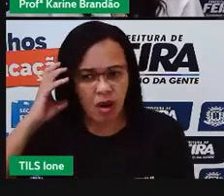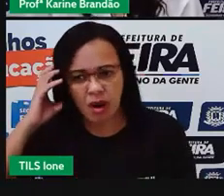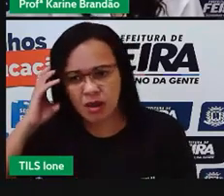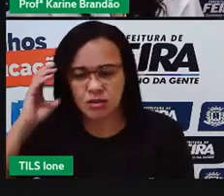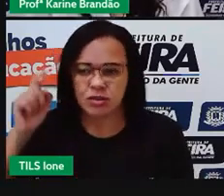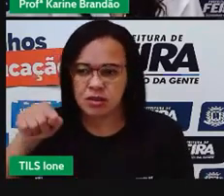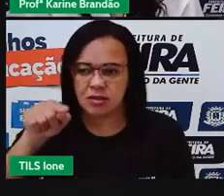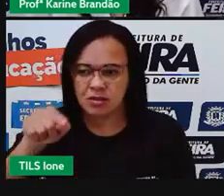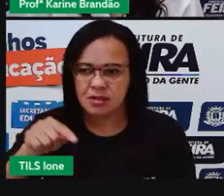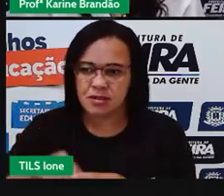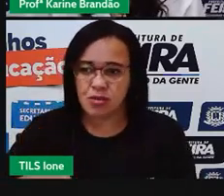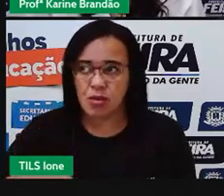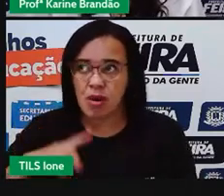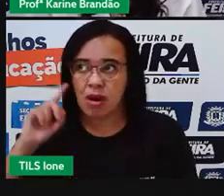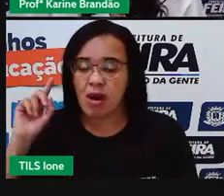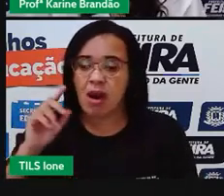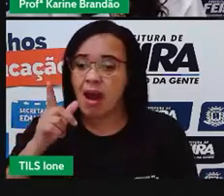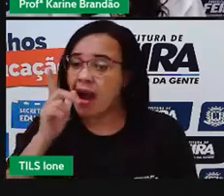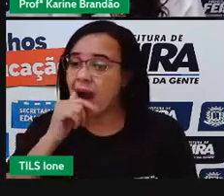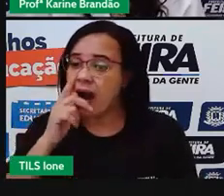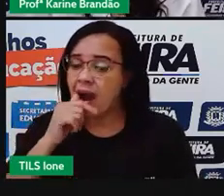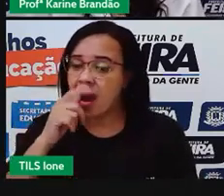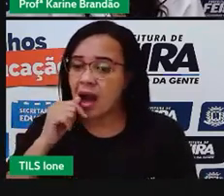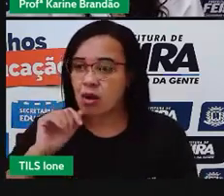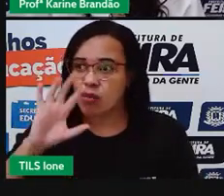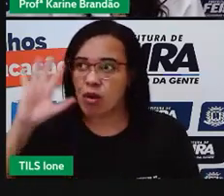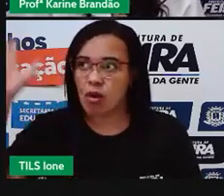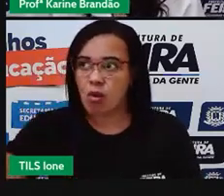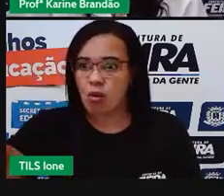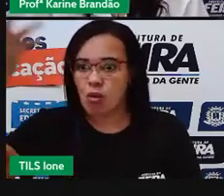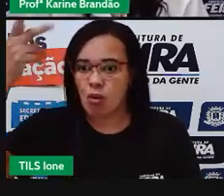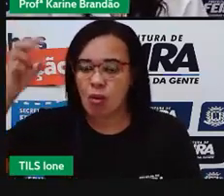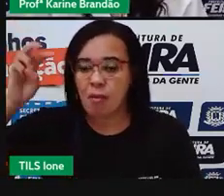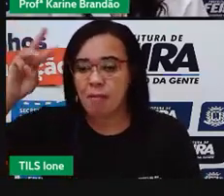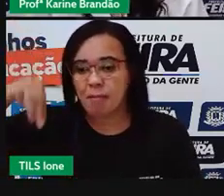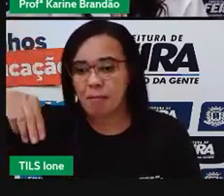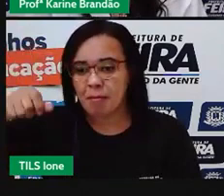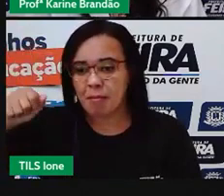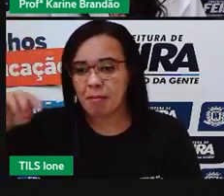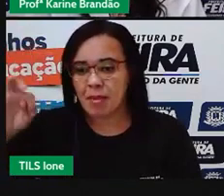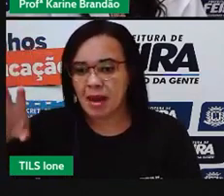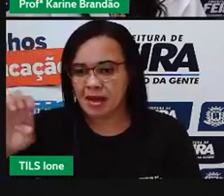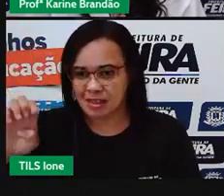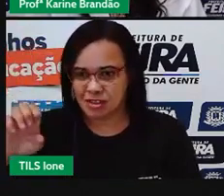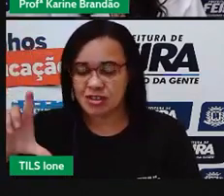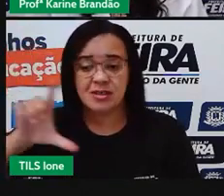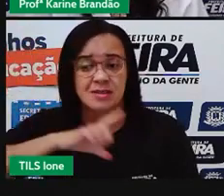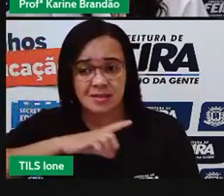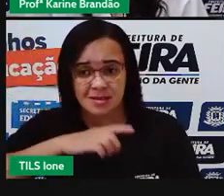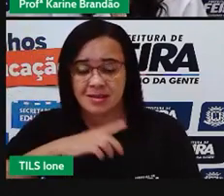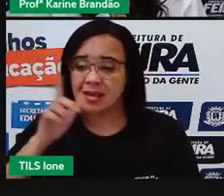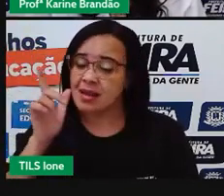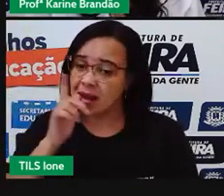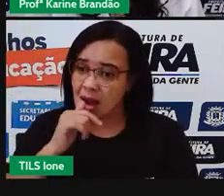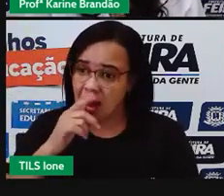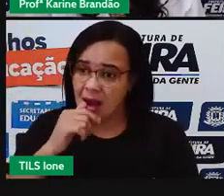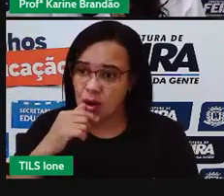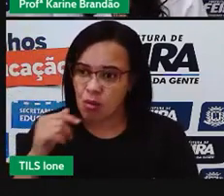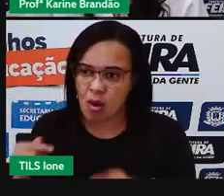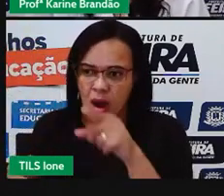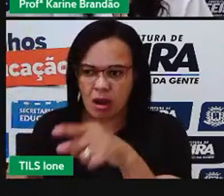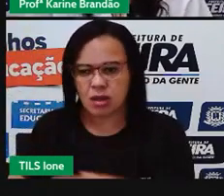manda essa bichinha para cá. Então, existem alguns locais no nosso país, no nosso